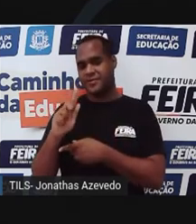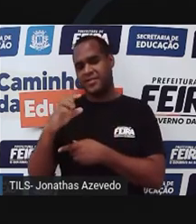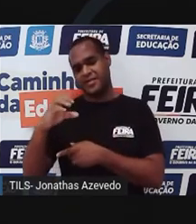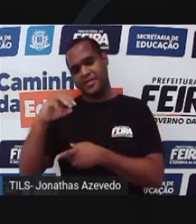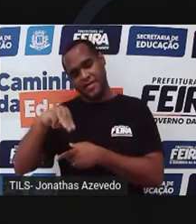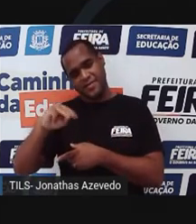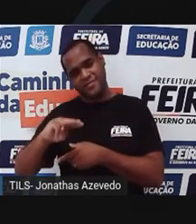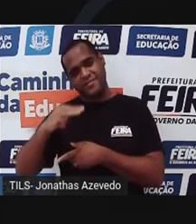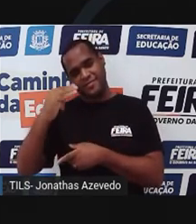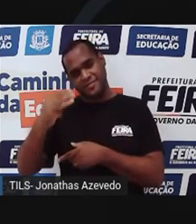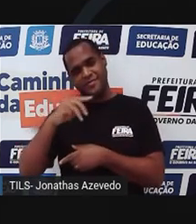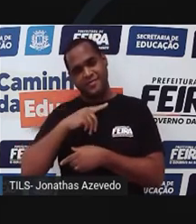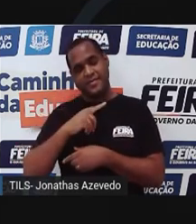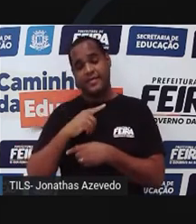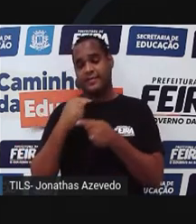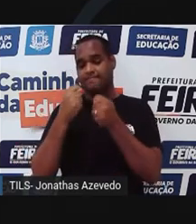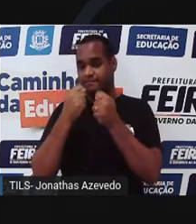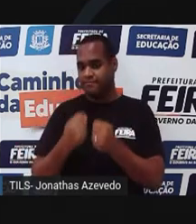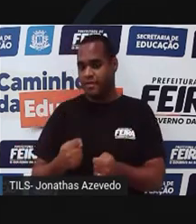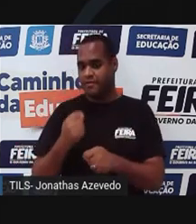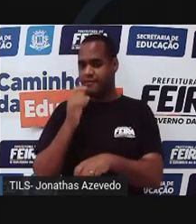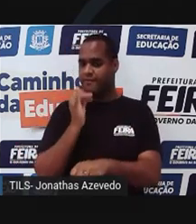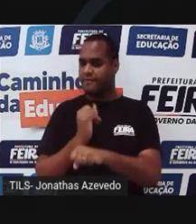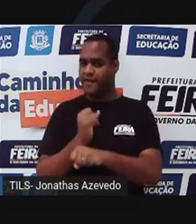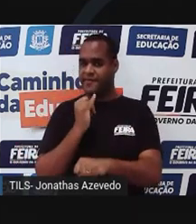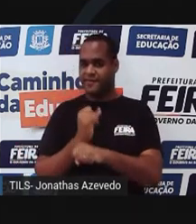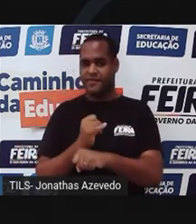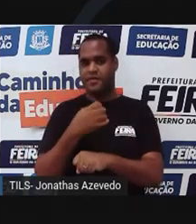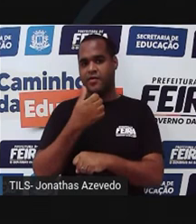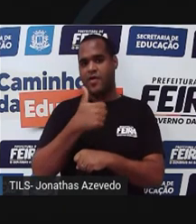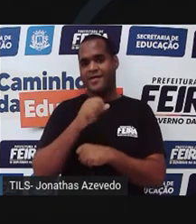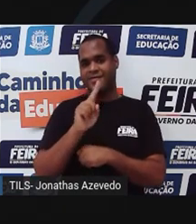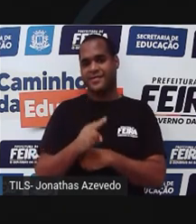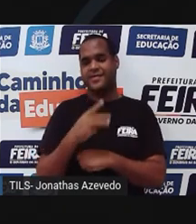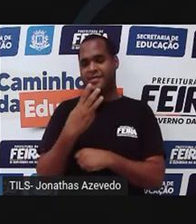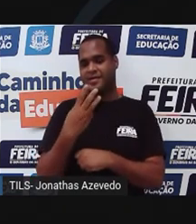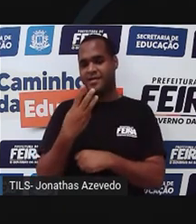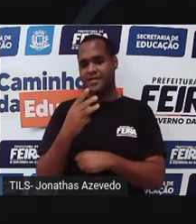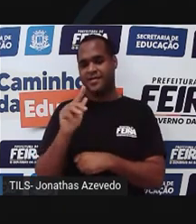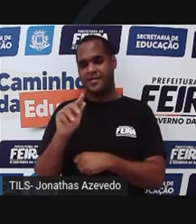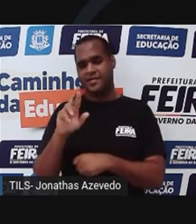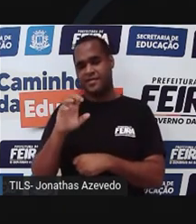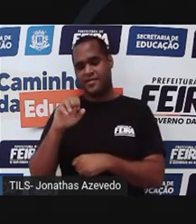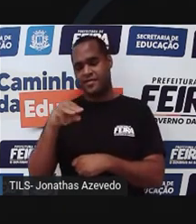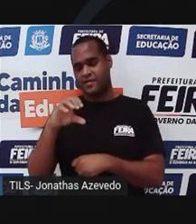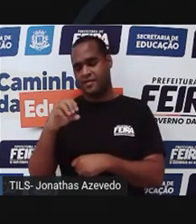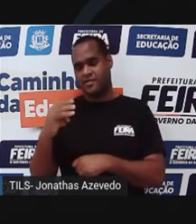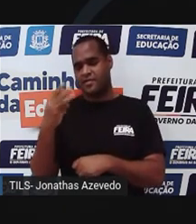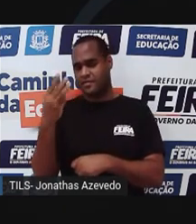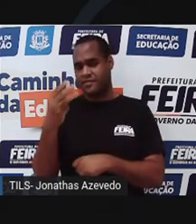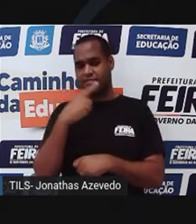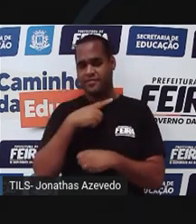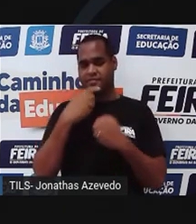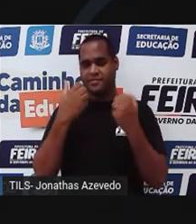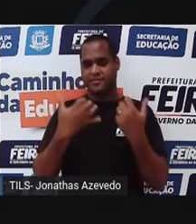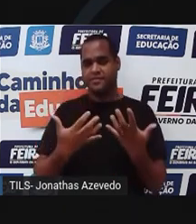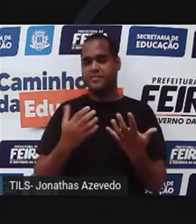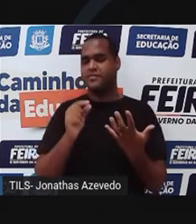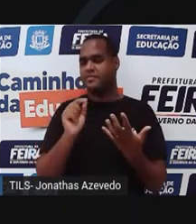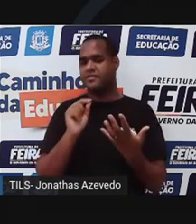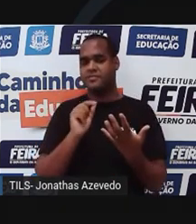Já a densidade do chumbo é de 11,3 gramas por centímetro cúbico. Então,